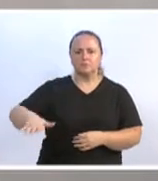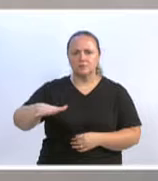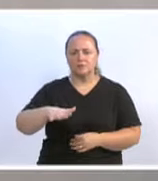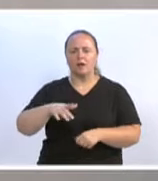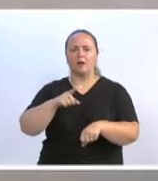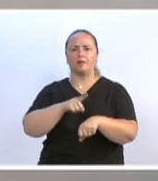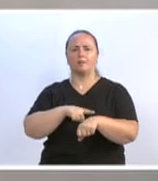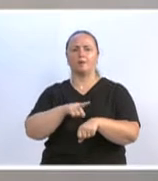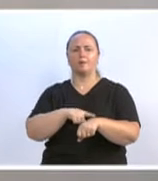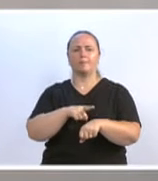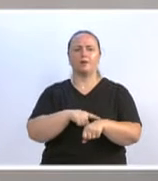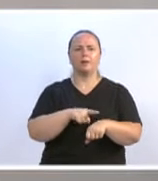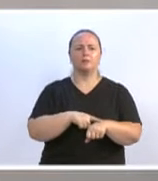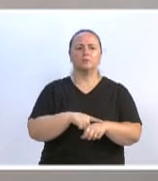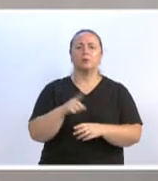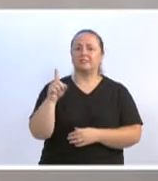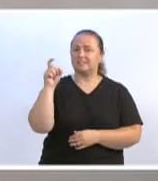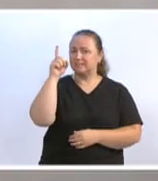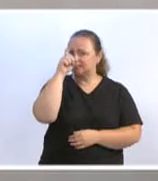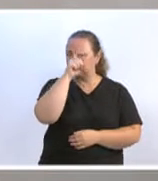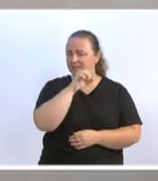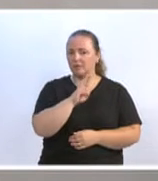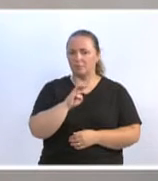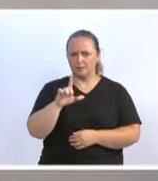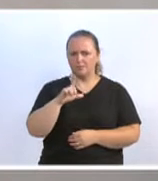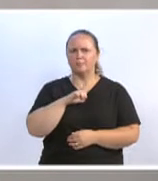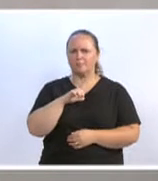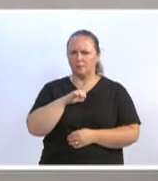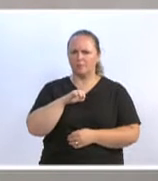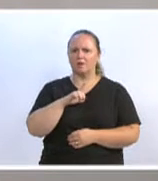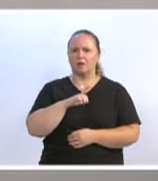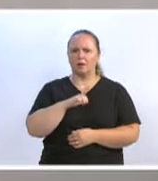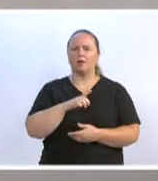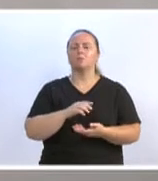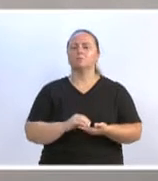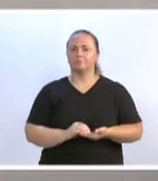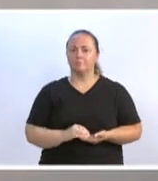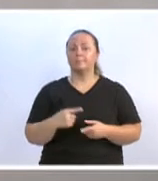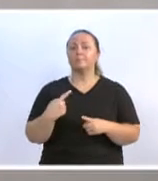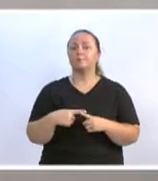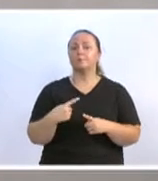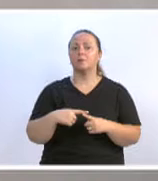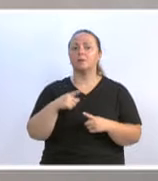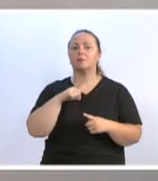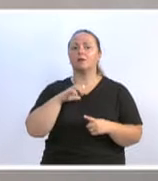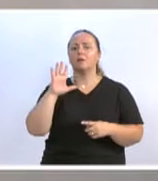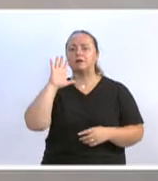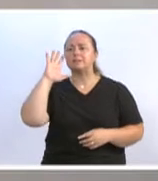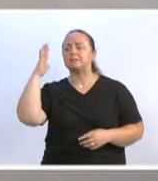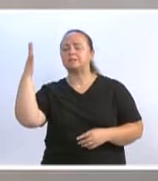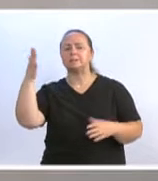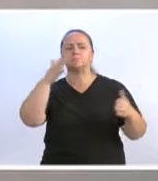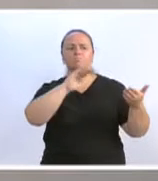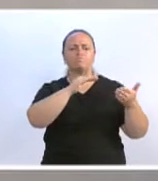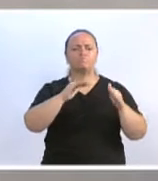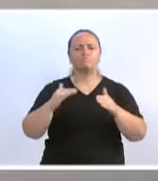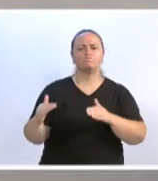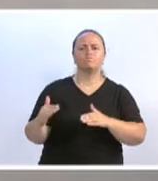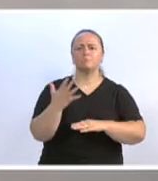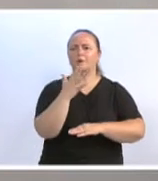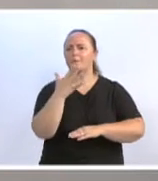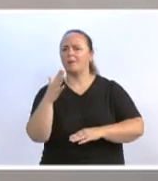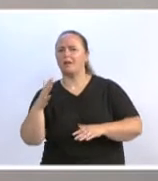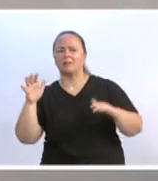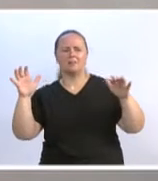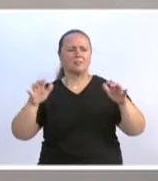de dificuldade que o município passa em função das catástrofes ambientais. O 23BI